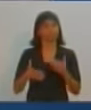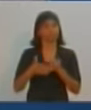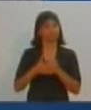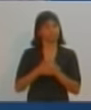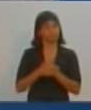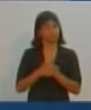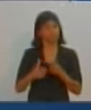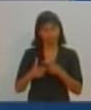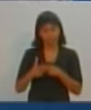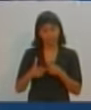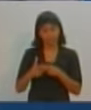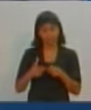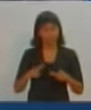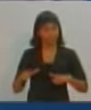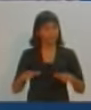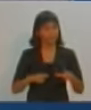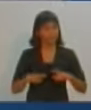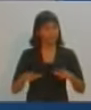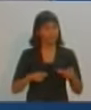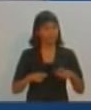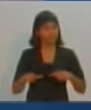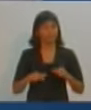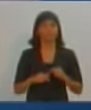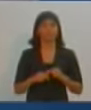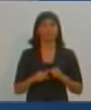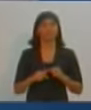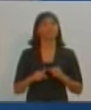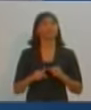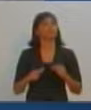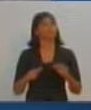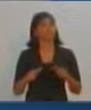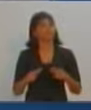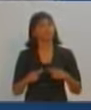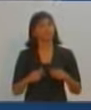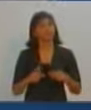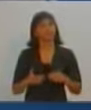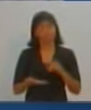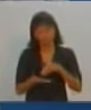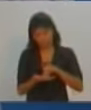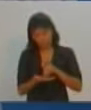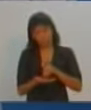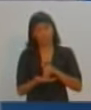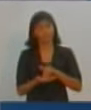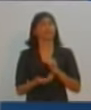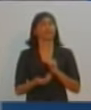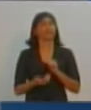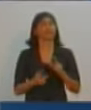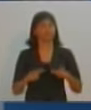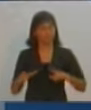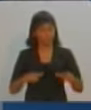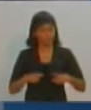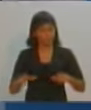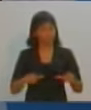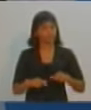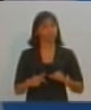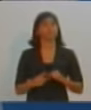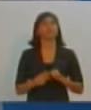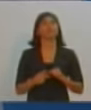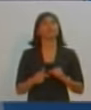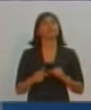alguns problemas trabalhistas, tem alguns problemas com funcionários, ex-funcionários. Isso é de